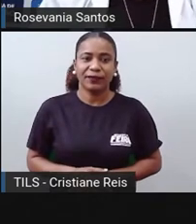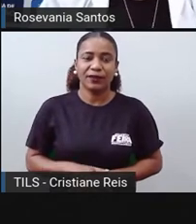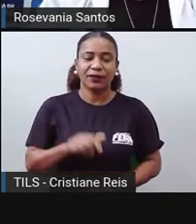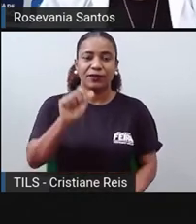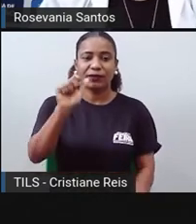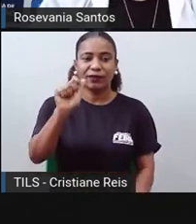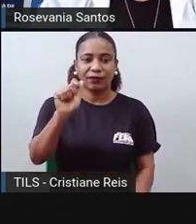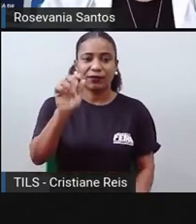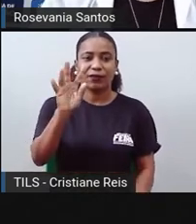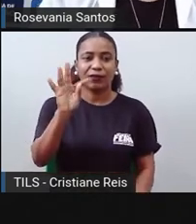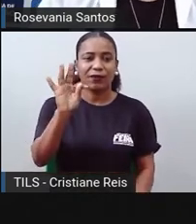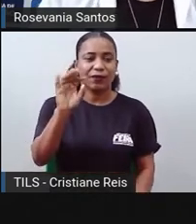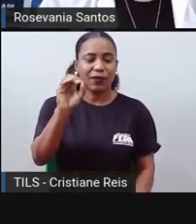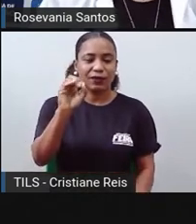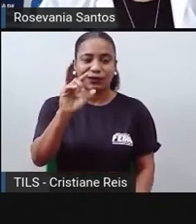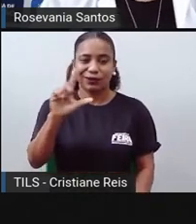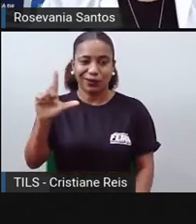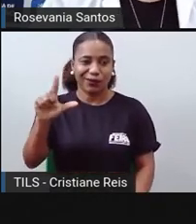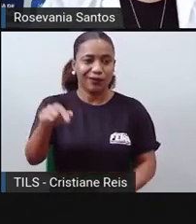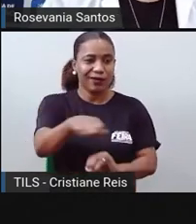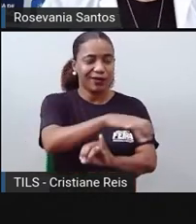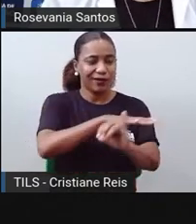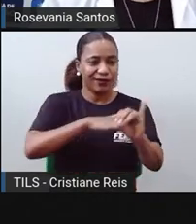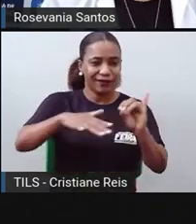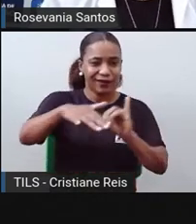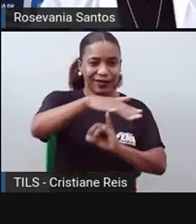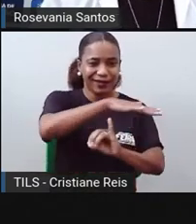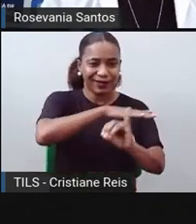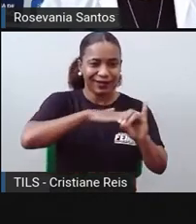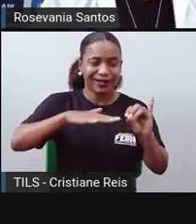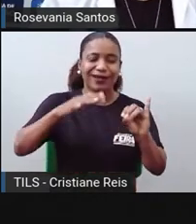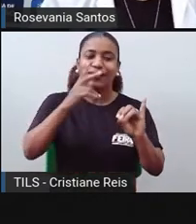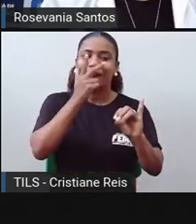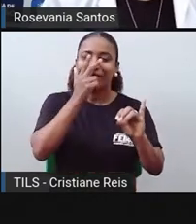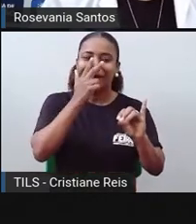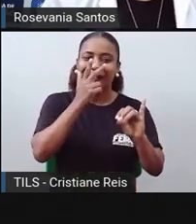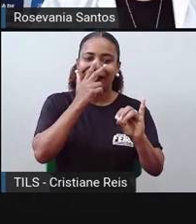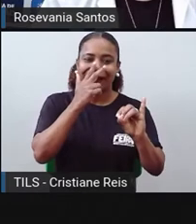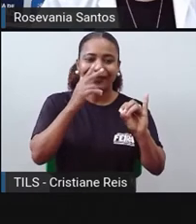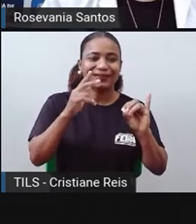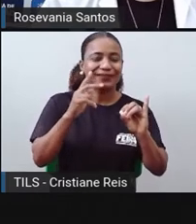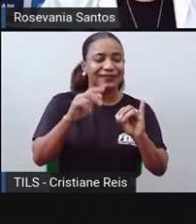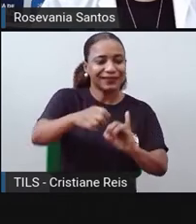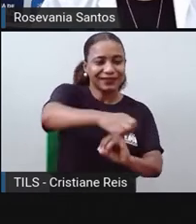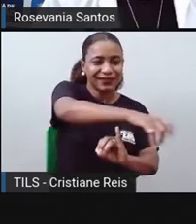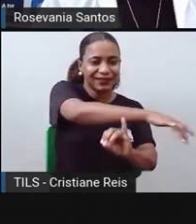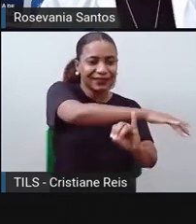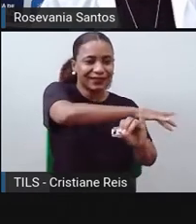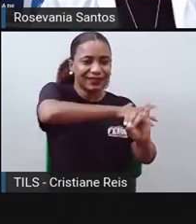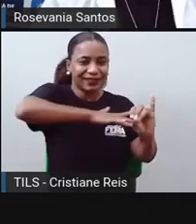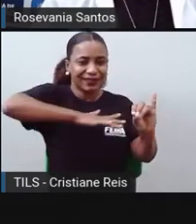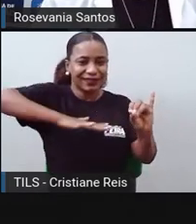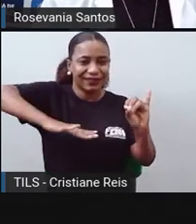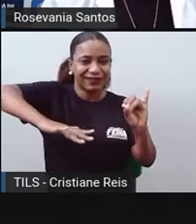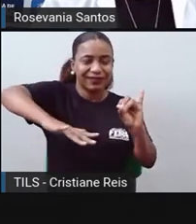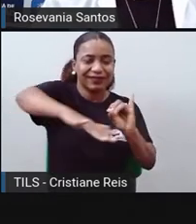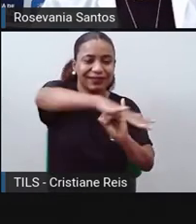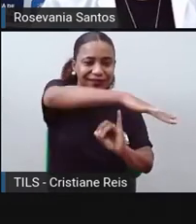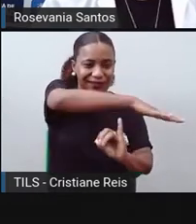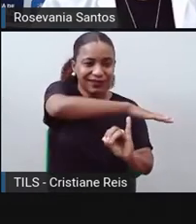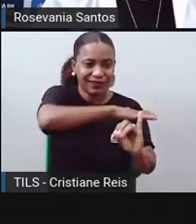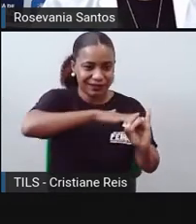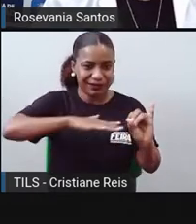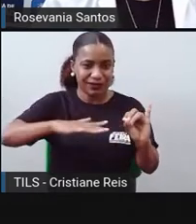um atol é uma ilha oceânica em forma de anel com estruturas coralinha e de outros